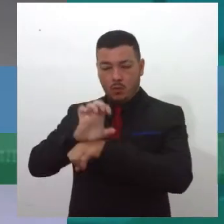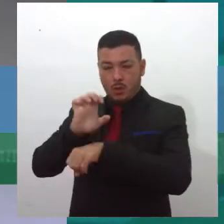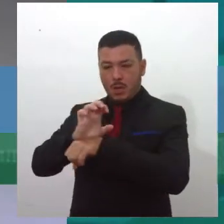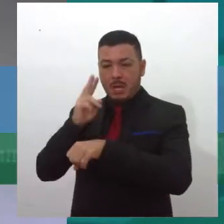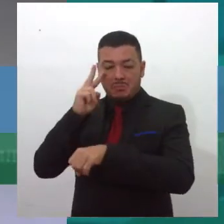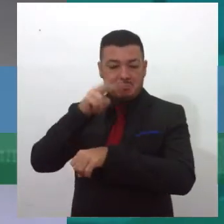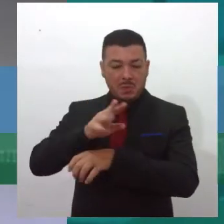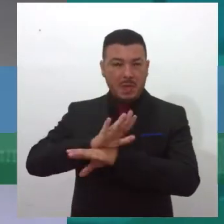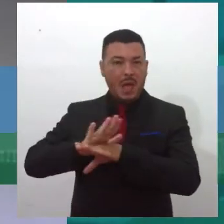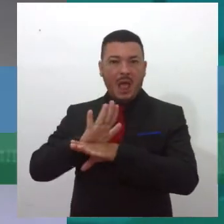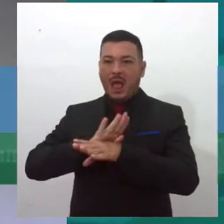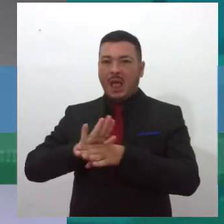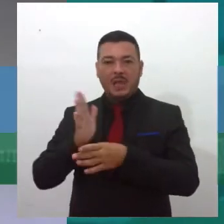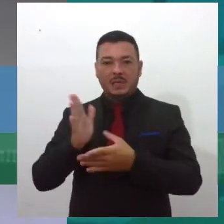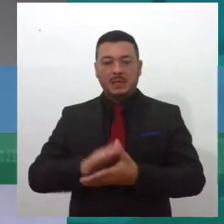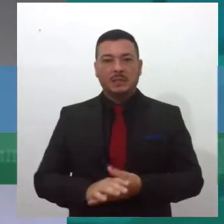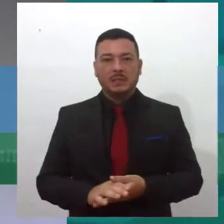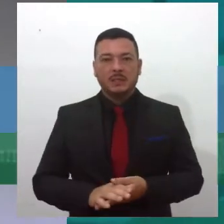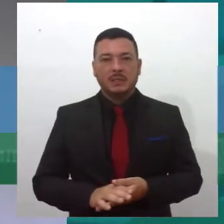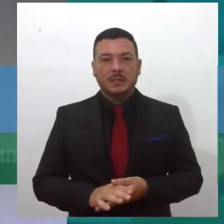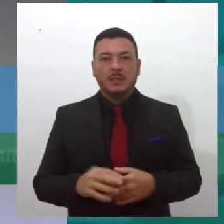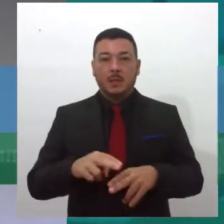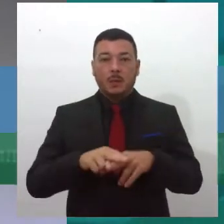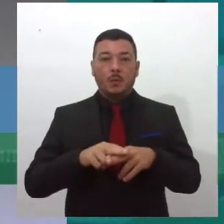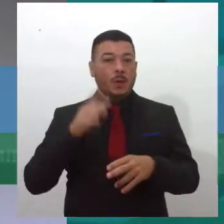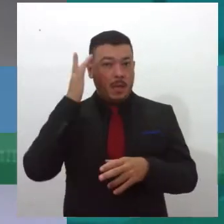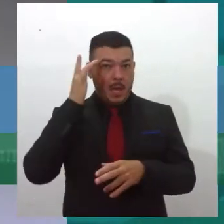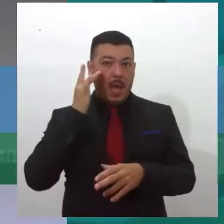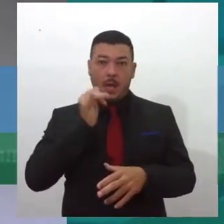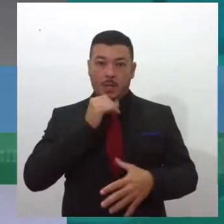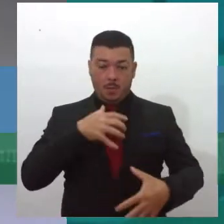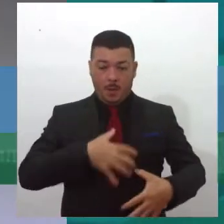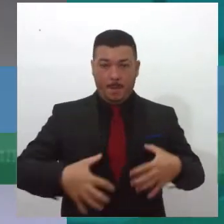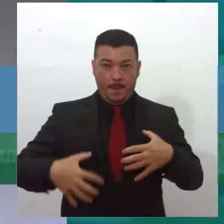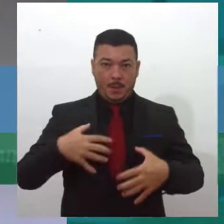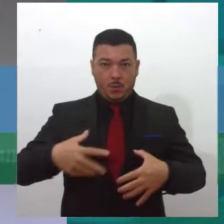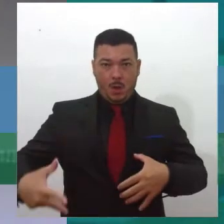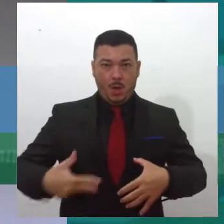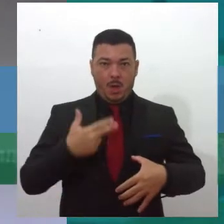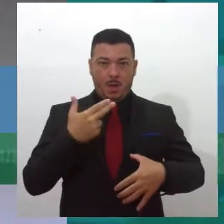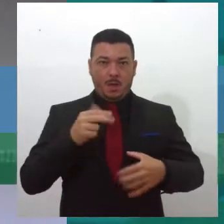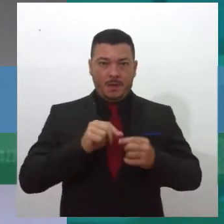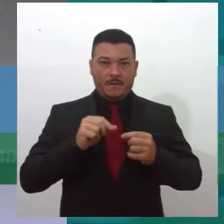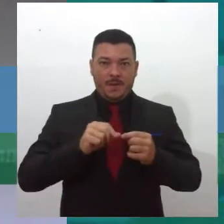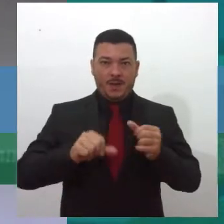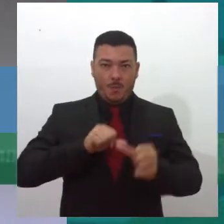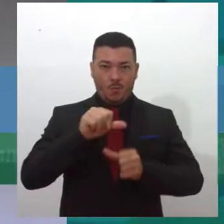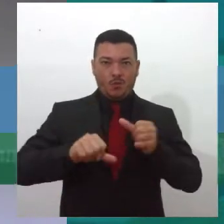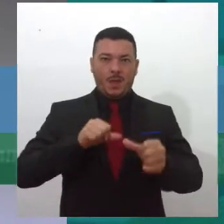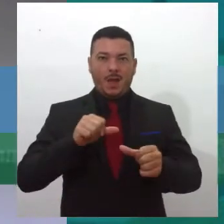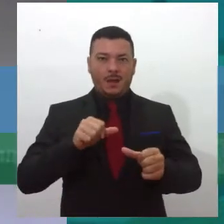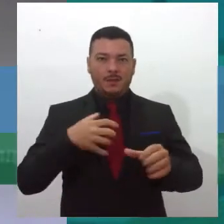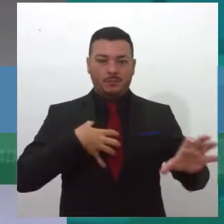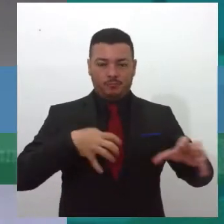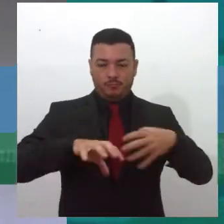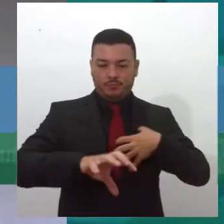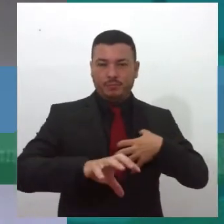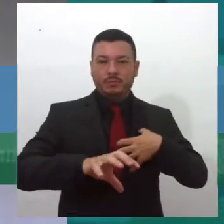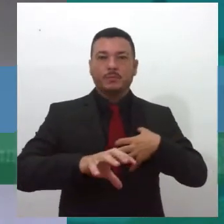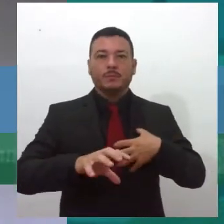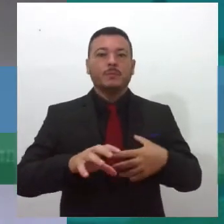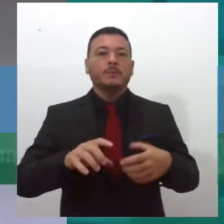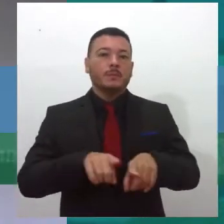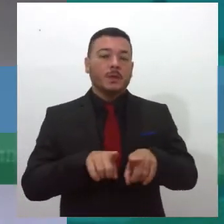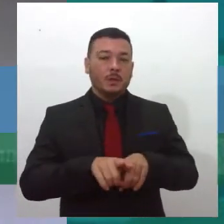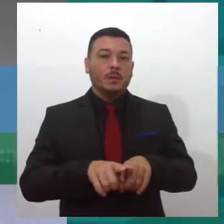a gente acha que o transplantado, né? Como já foi dito, ele tem algumas particularidades que precisam de